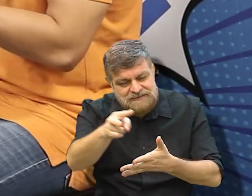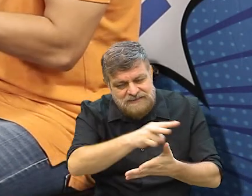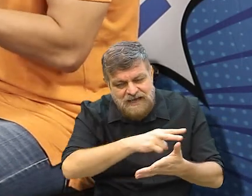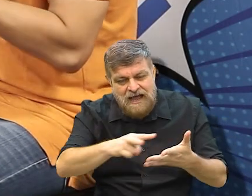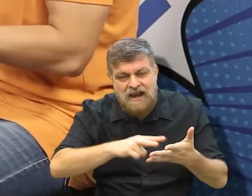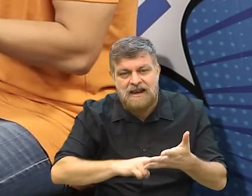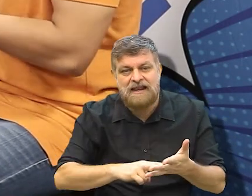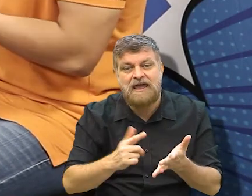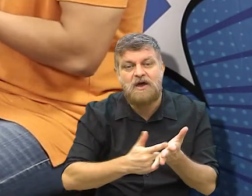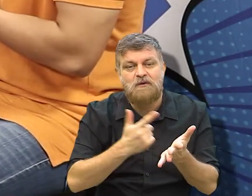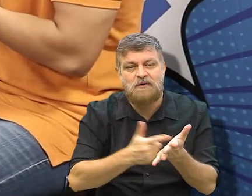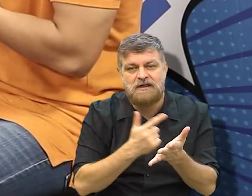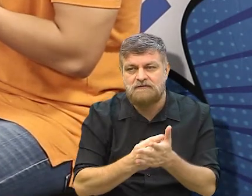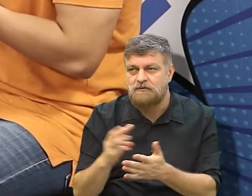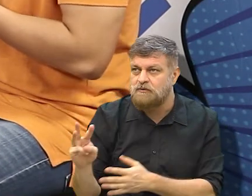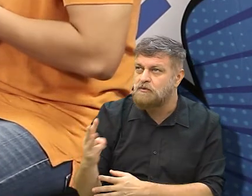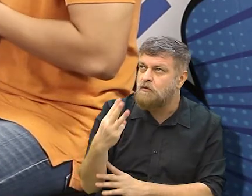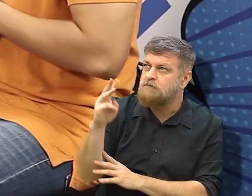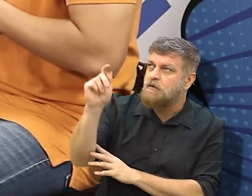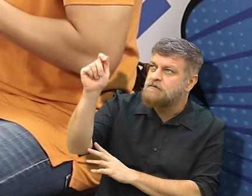ler o Voo da Pipa.